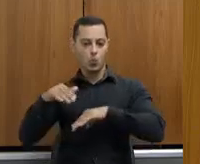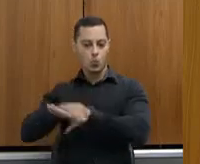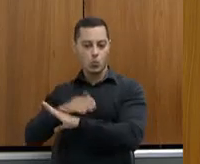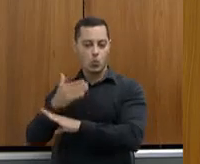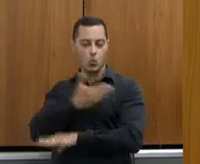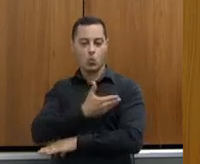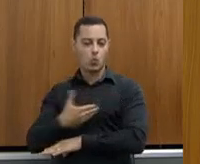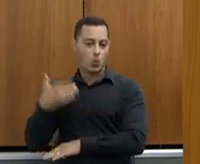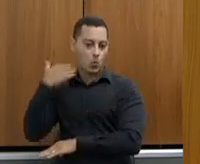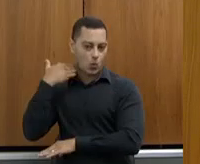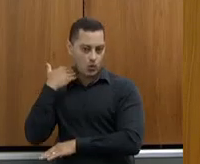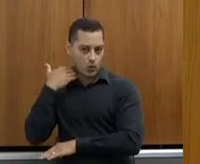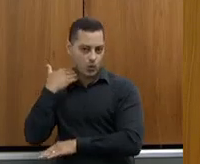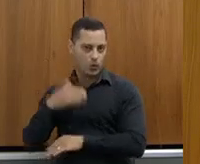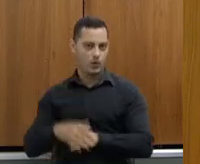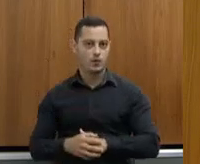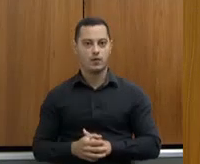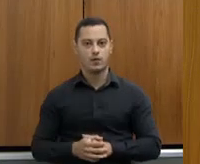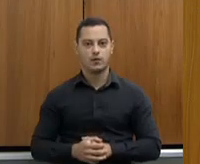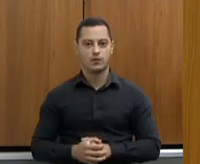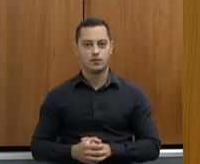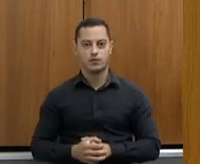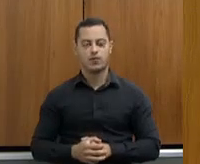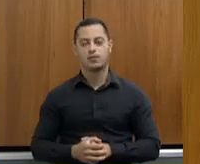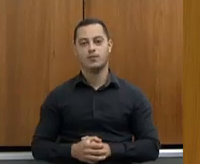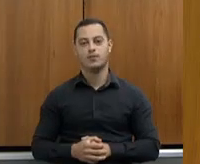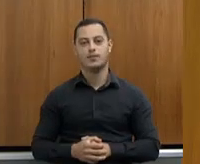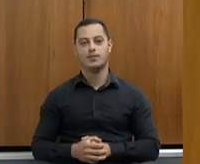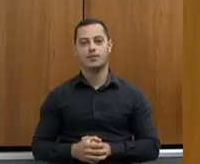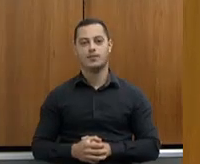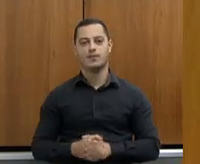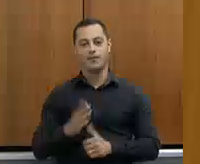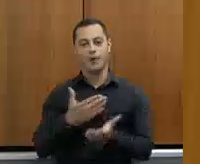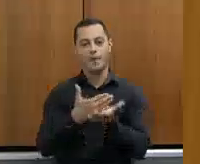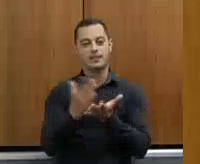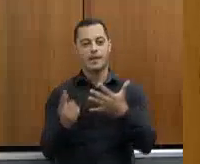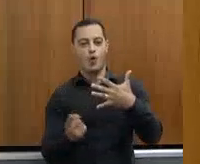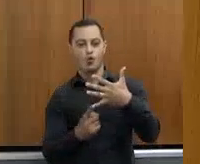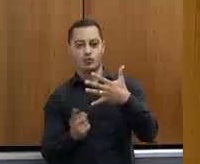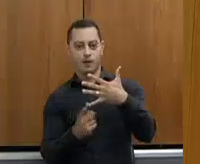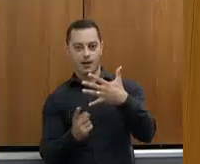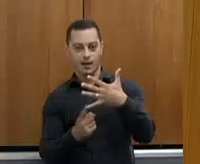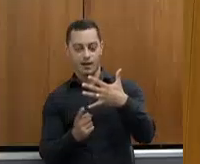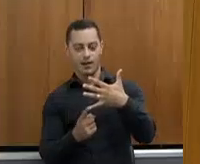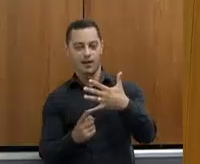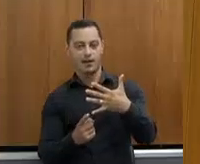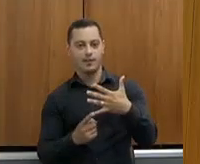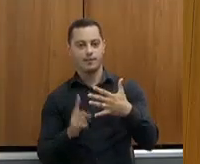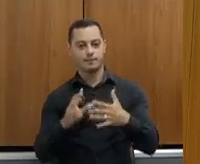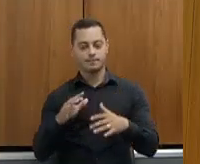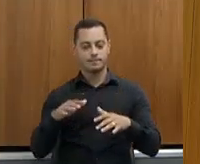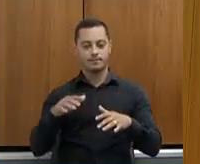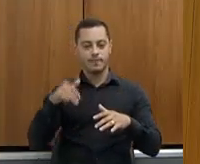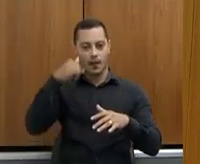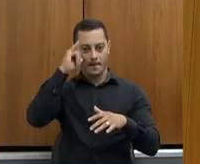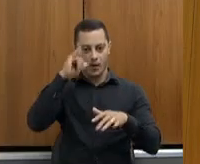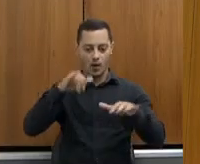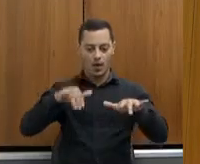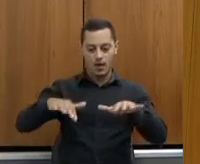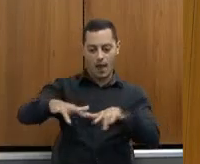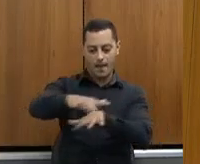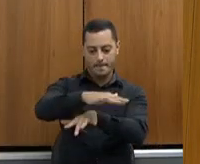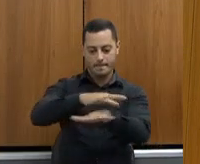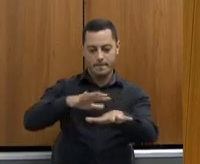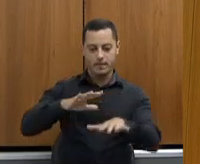Vamos começar pela última, então? Está muito quente, está mais fresquinha. o rebanho mineiro hoje, ele é em torno de